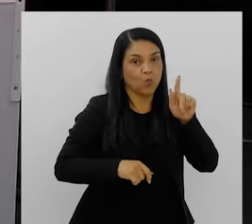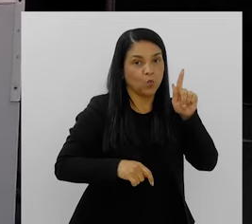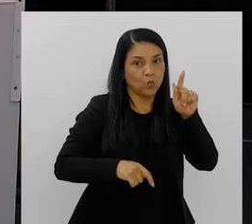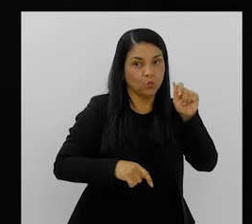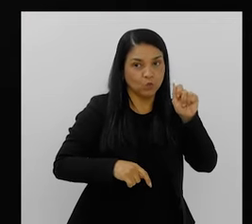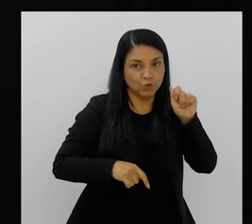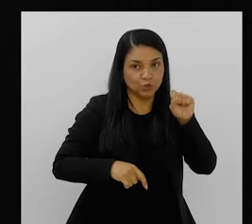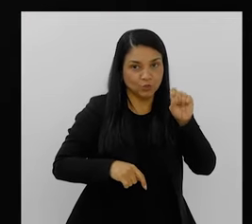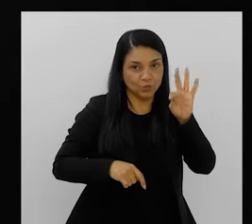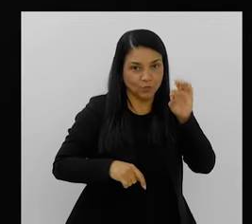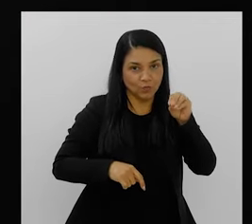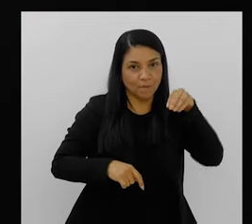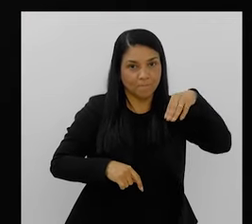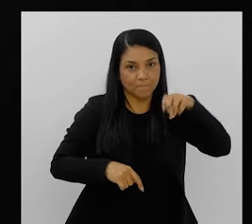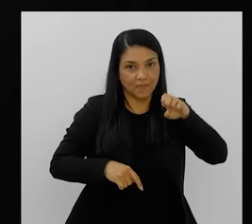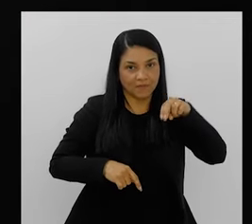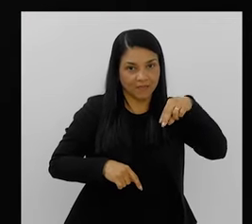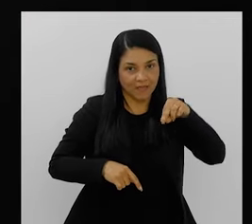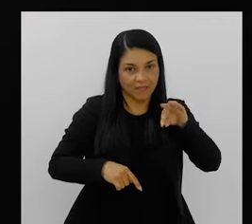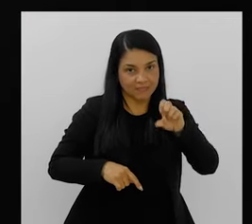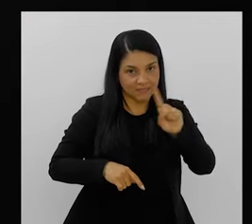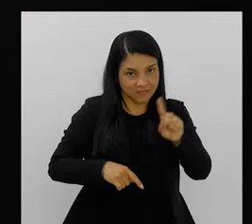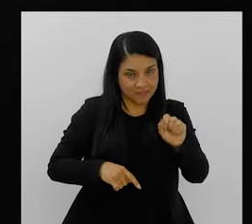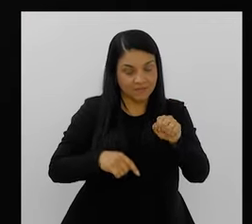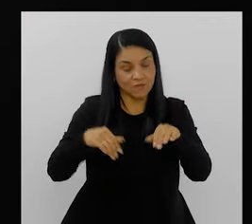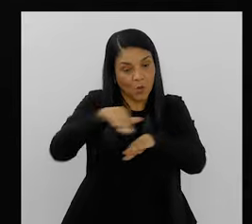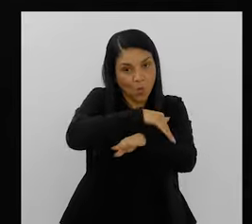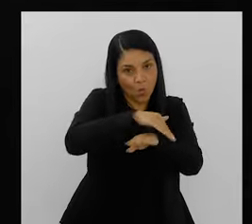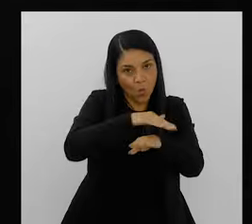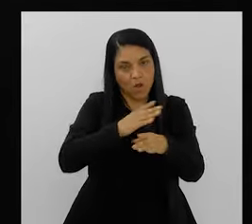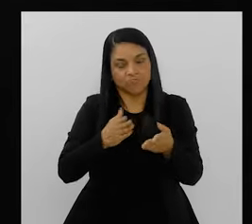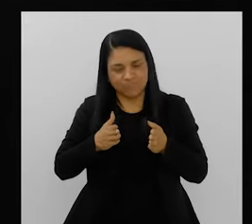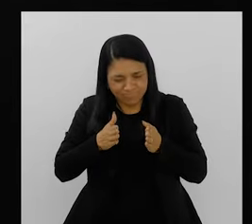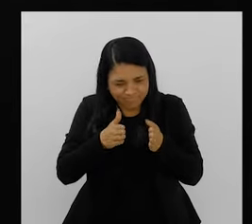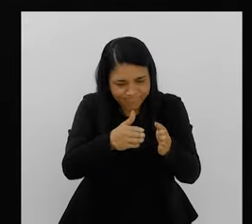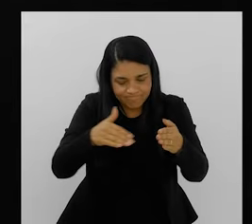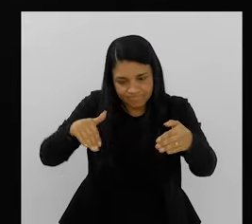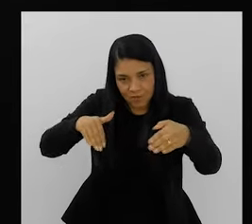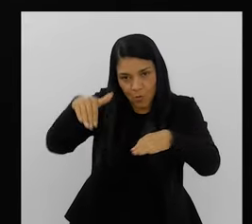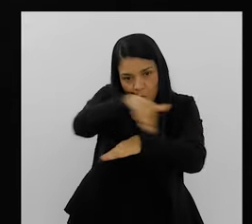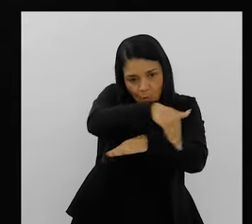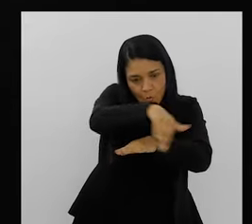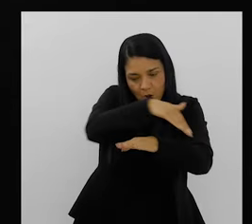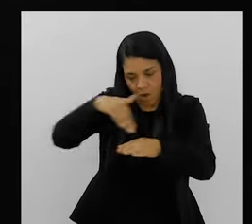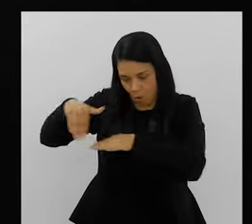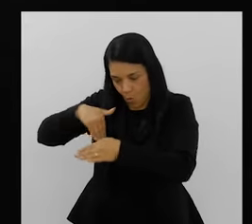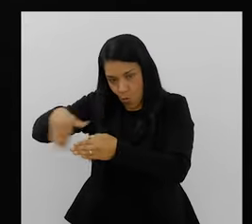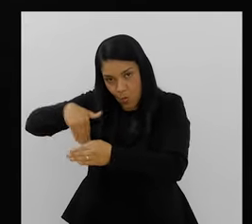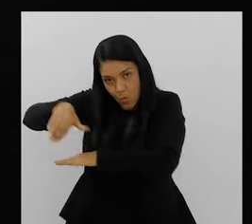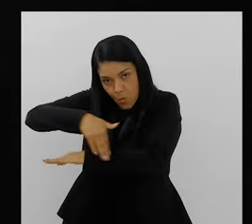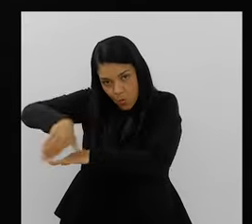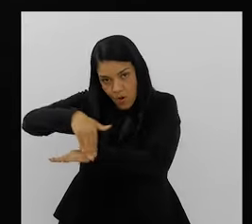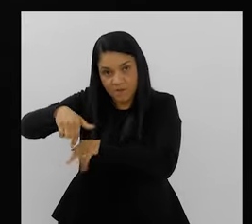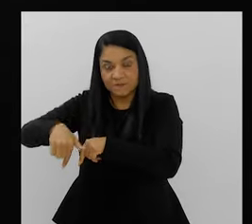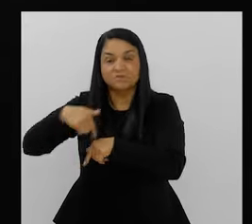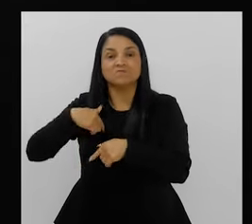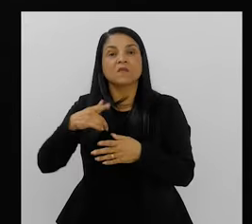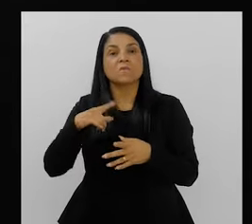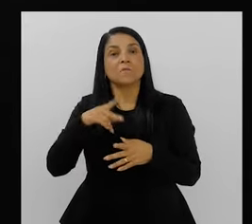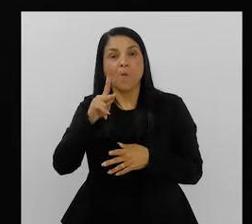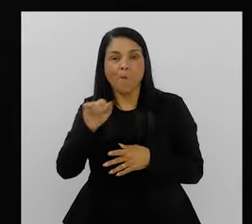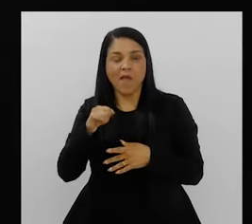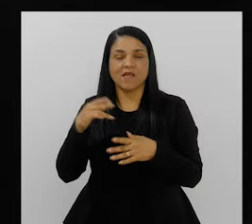a minha mãe morou e nasceu ali na Silvatelis. E meus pais, meu pai era porteiro do Salgueiro e minha mãe era